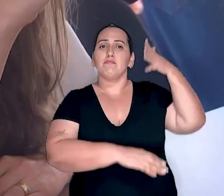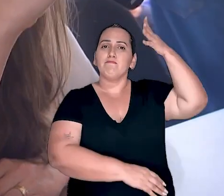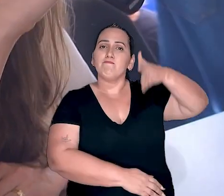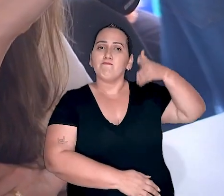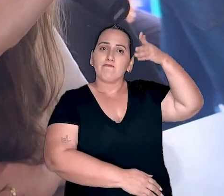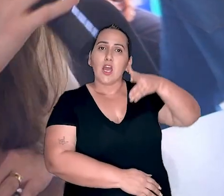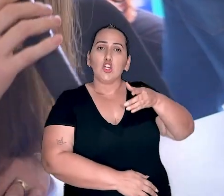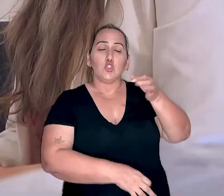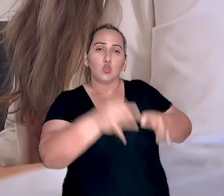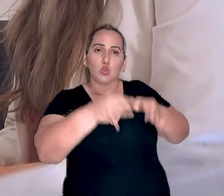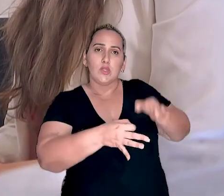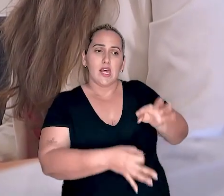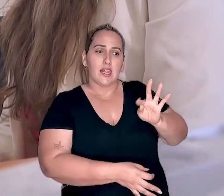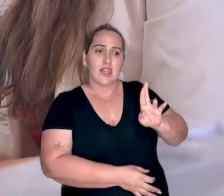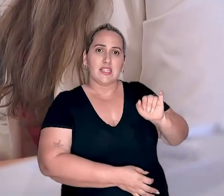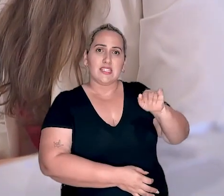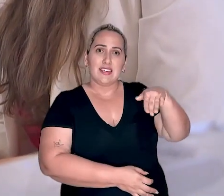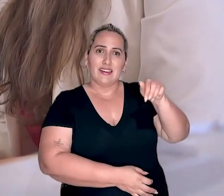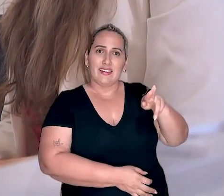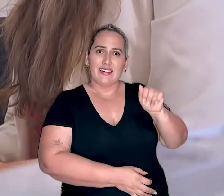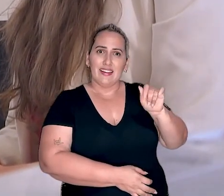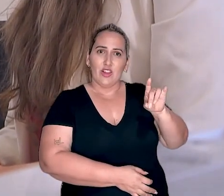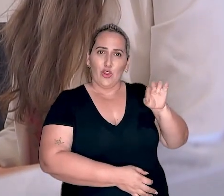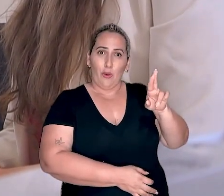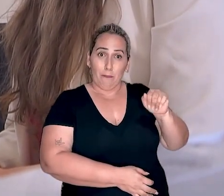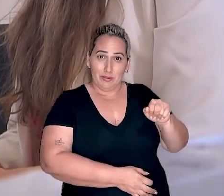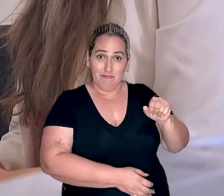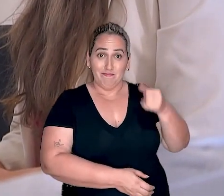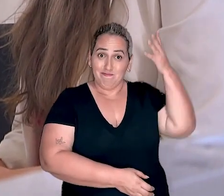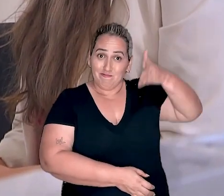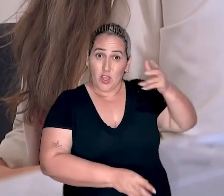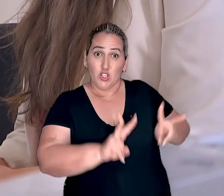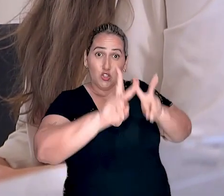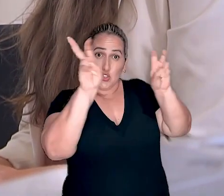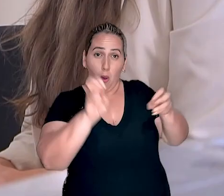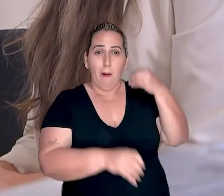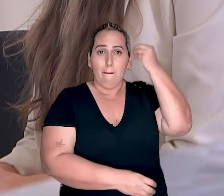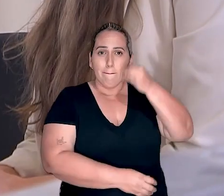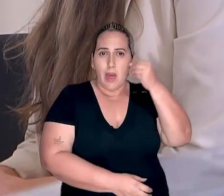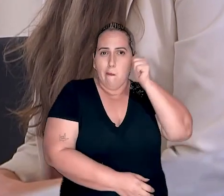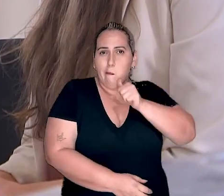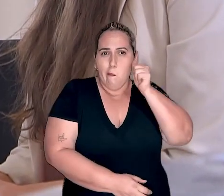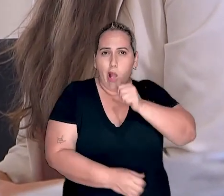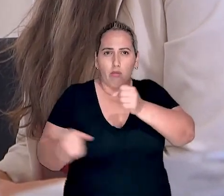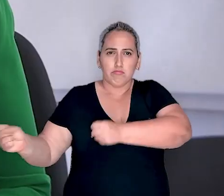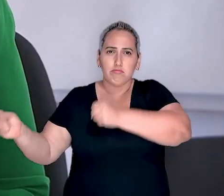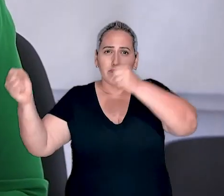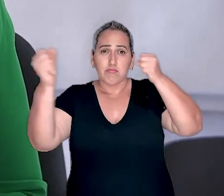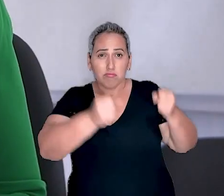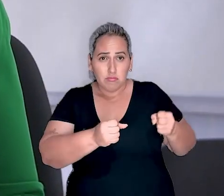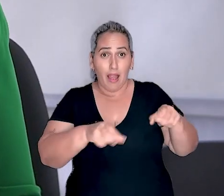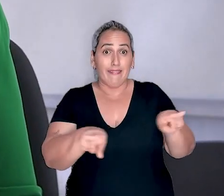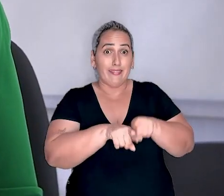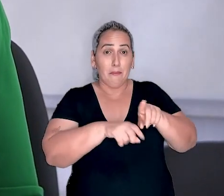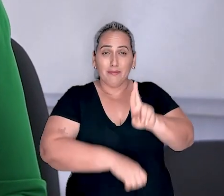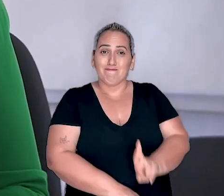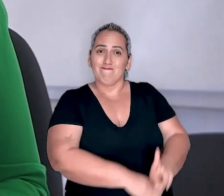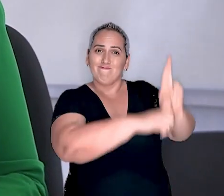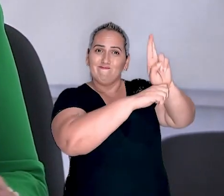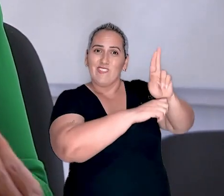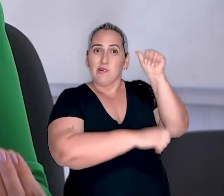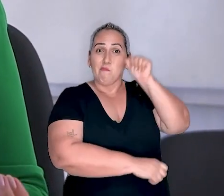Tiziana Nobre. Ela falou sobre a experiência de ser mulher exercendo um papel de poder e também sobre a